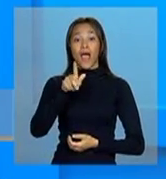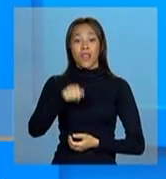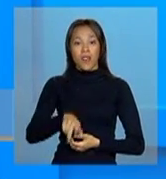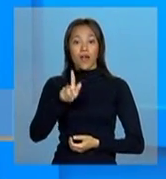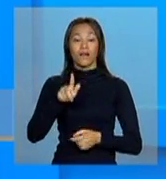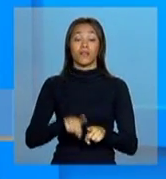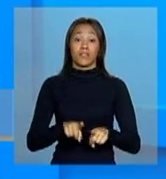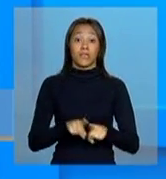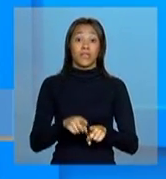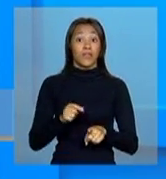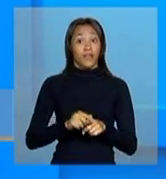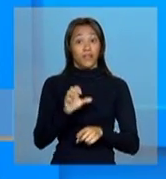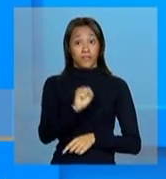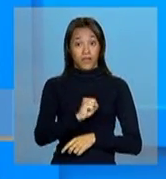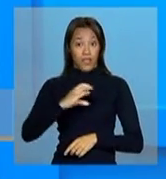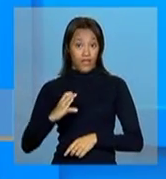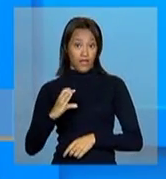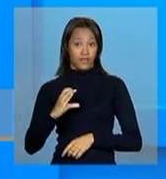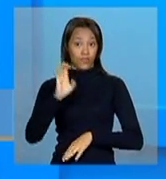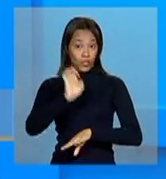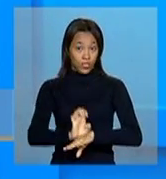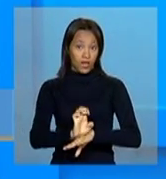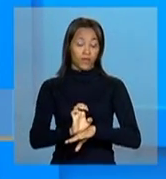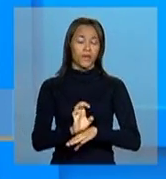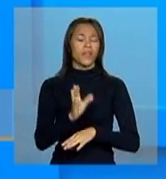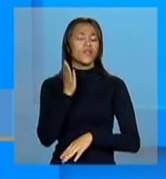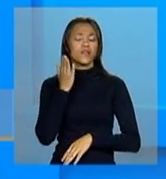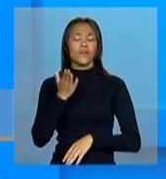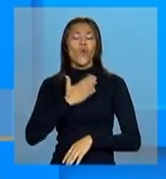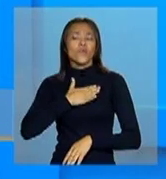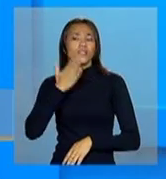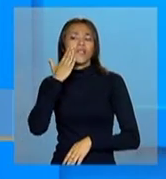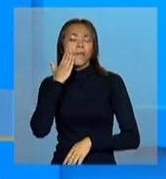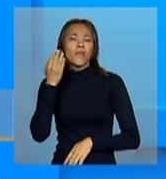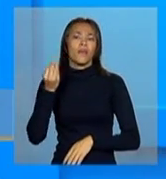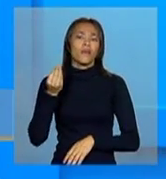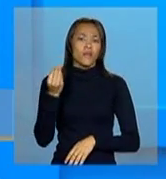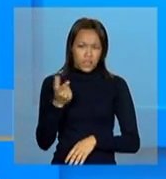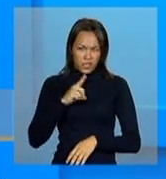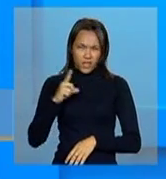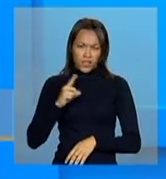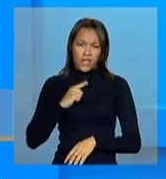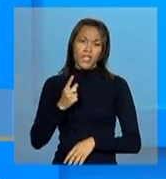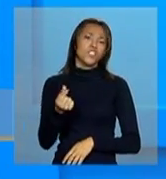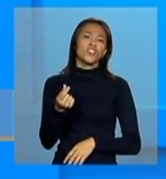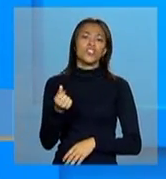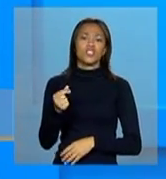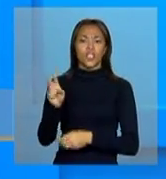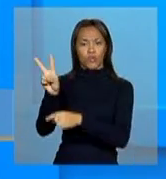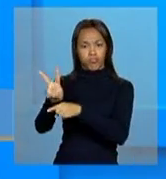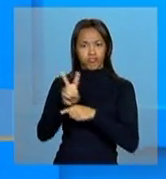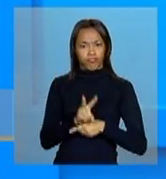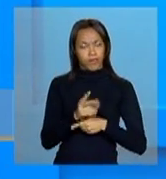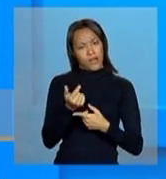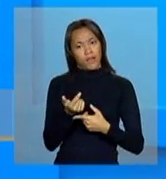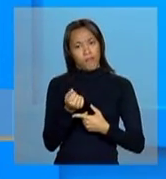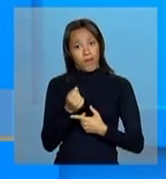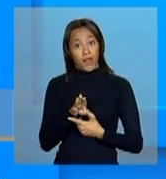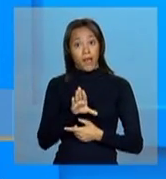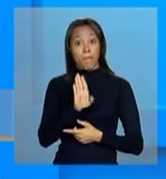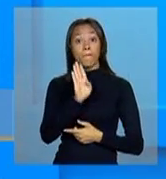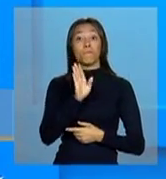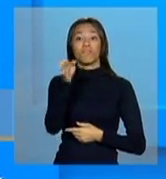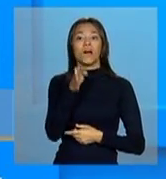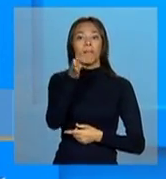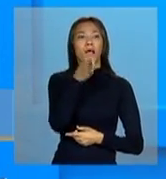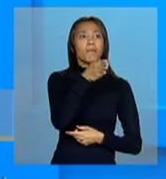de Criciúma, em Santa Catarina, ele diz assim, gostaria de saber se existe algum financiamento especial para o Busca Ativa. E se sim, como